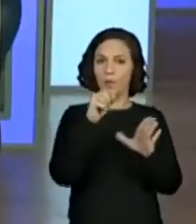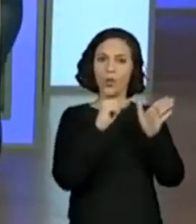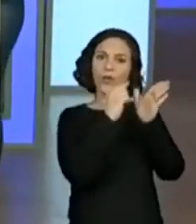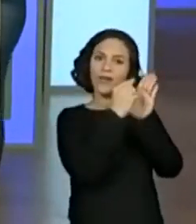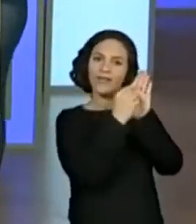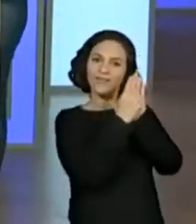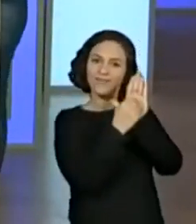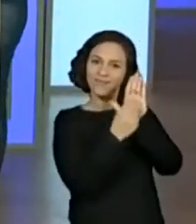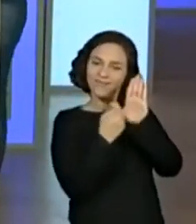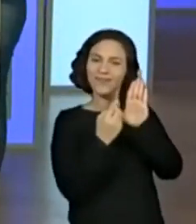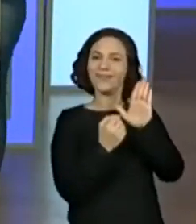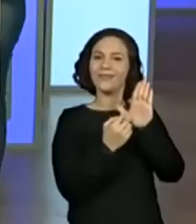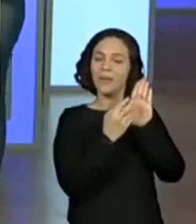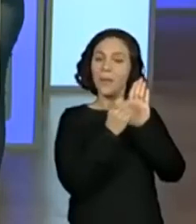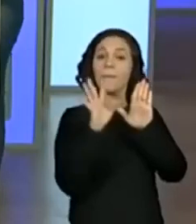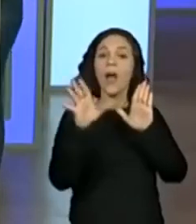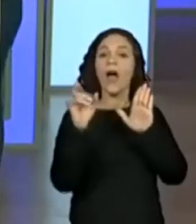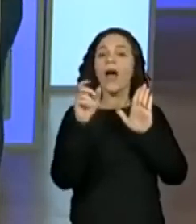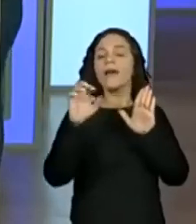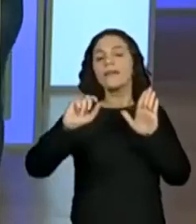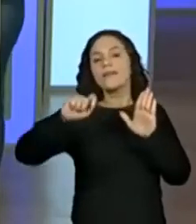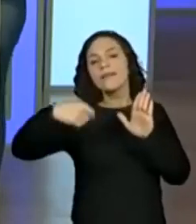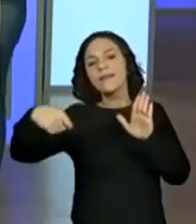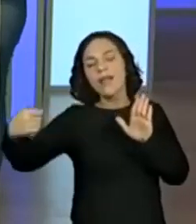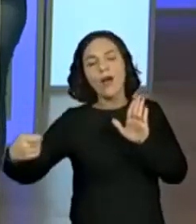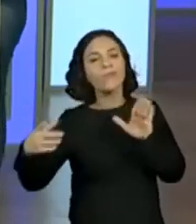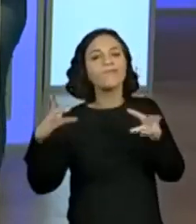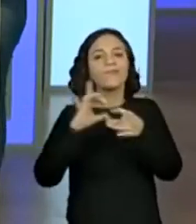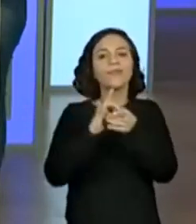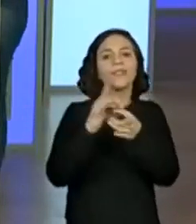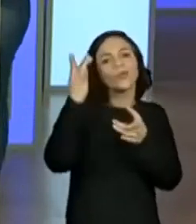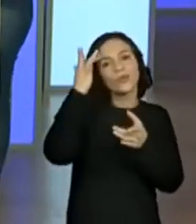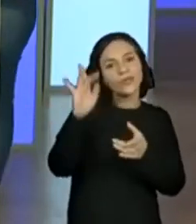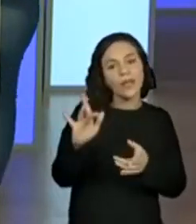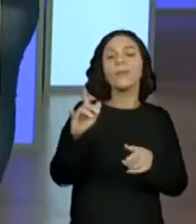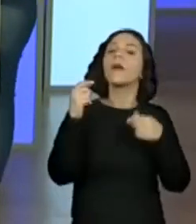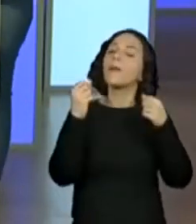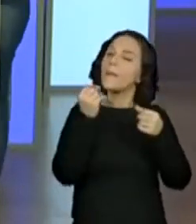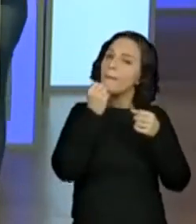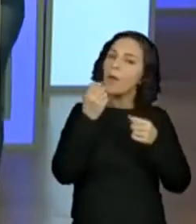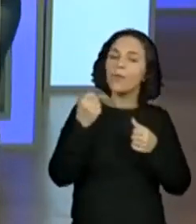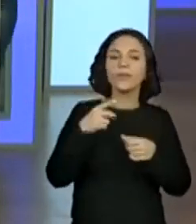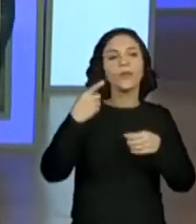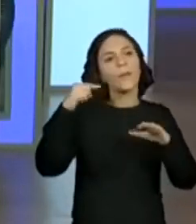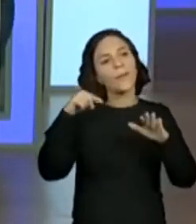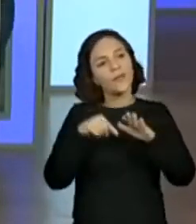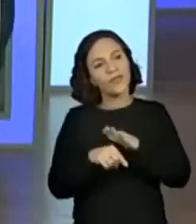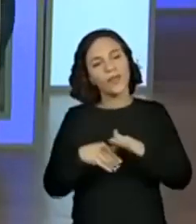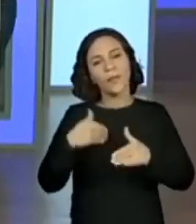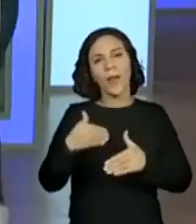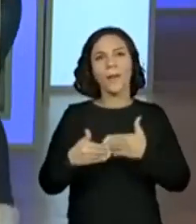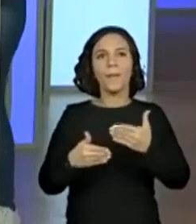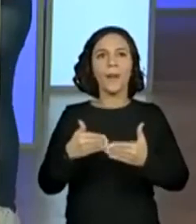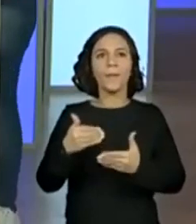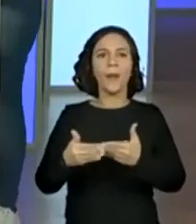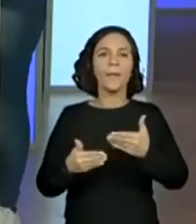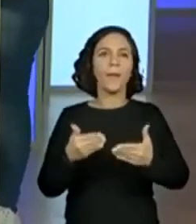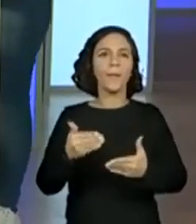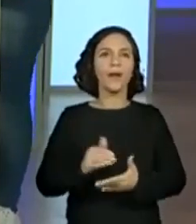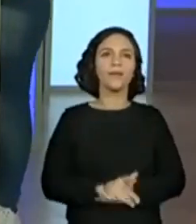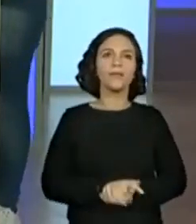retomada, de recuperação, que é para um aprofundamento de todos os alunos. Verdade. Tem alguém ali pedindo, mostra o quadro.